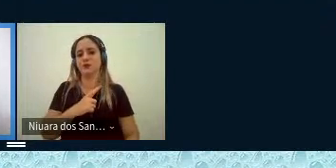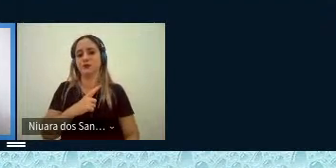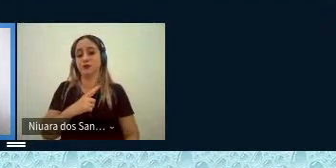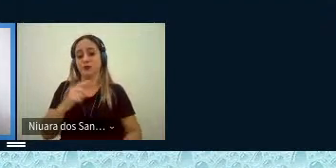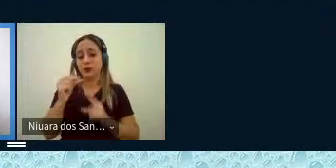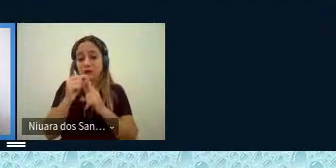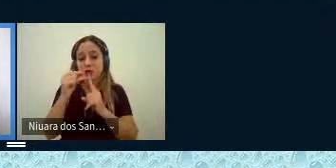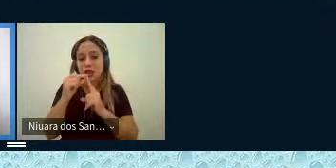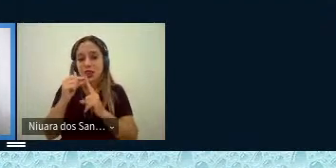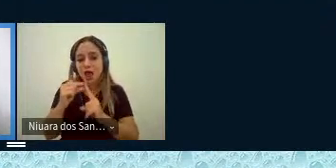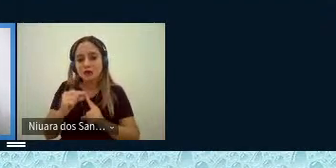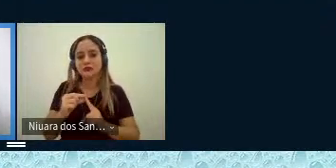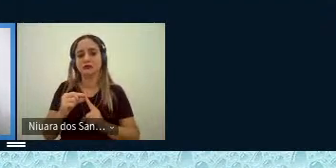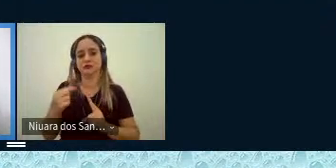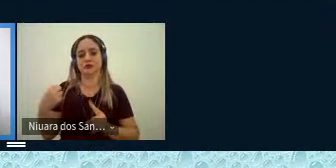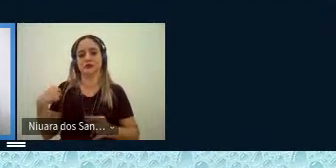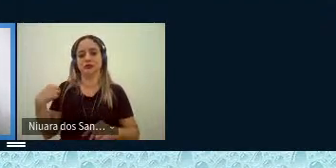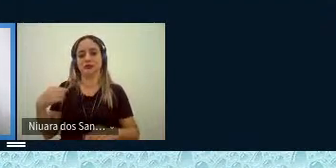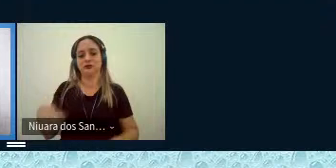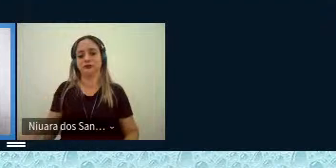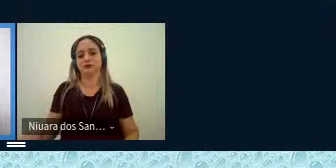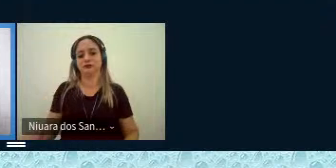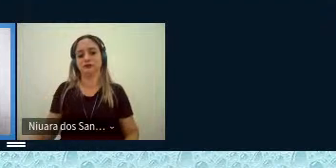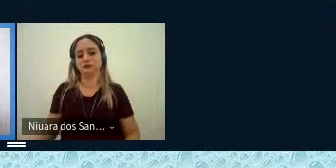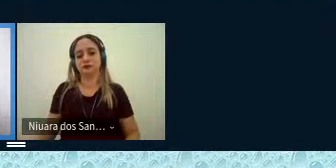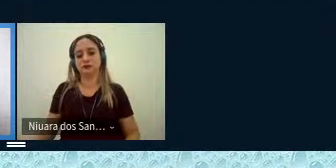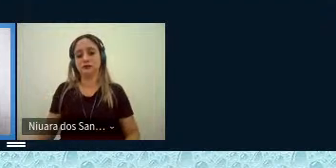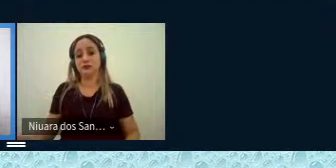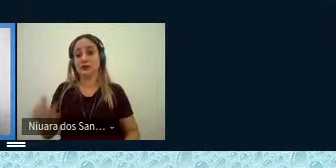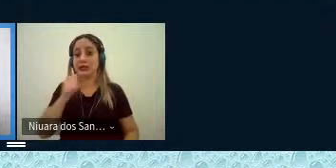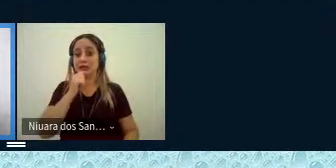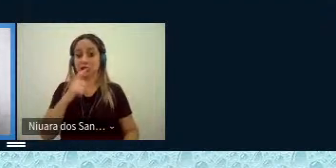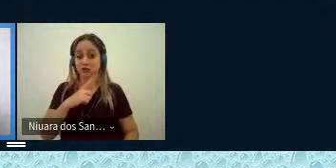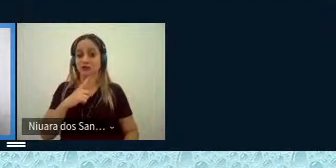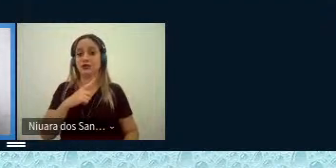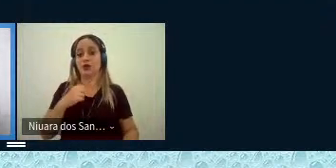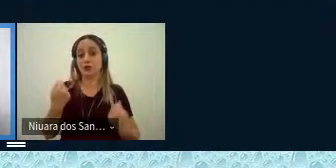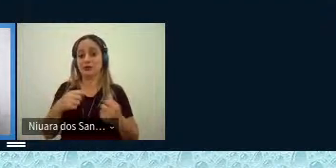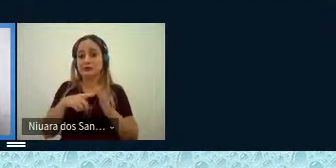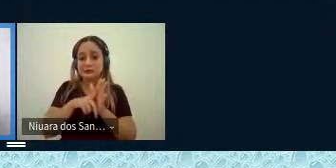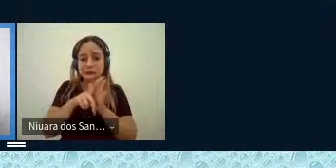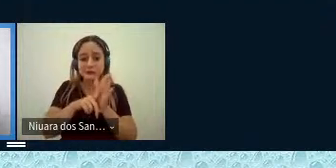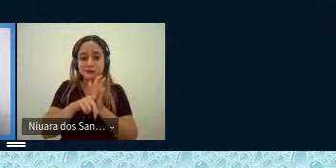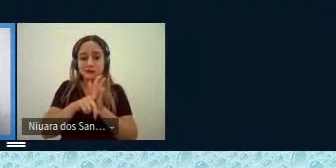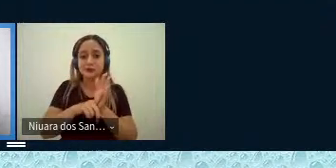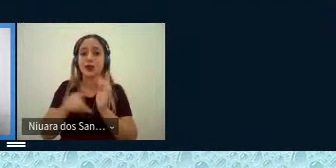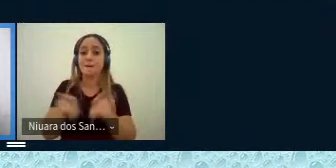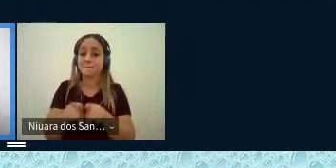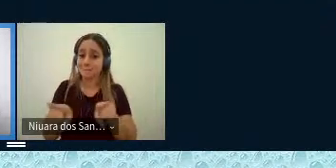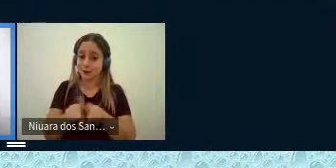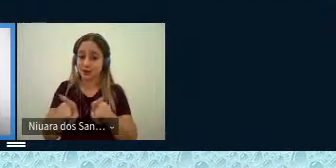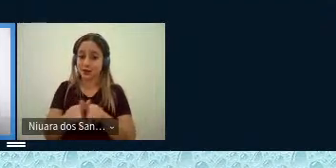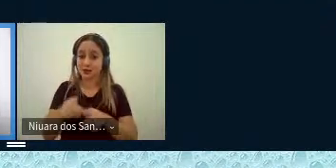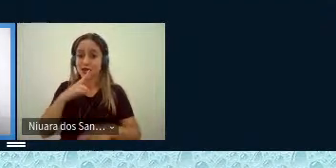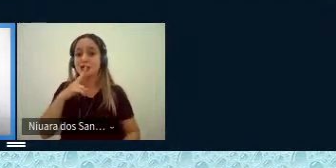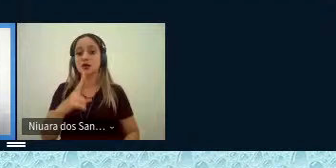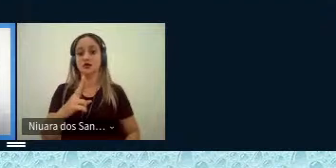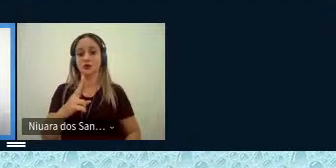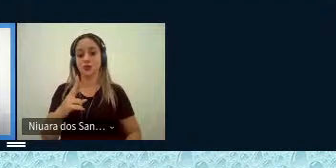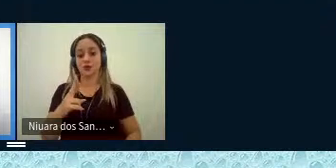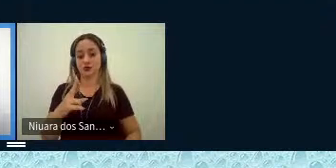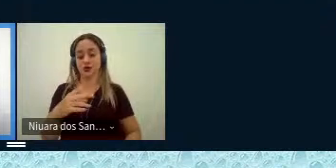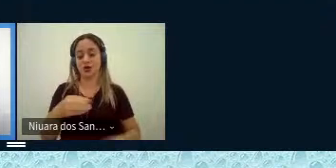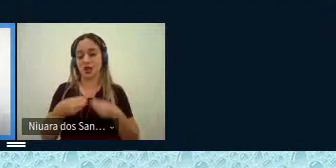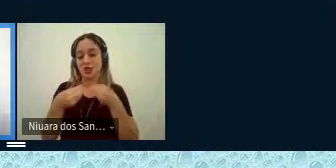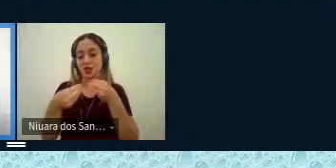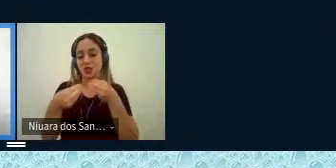parte das lexias e ainda que tivesse, eu também tinha que investigar se a resposta que ele dava,